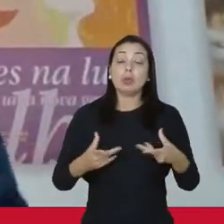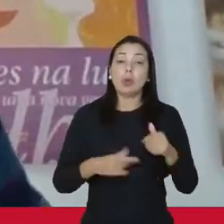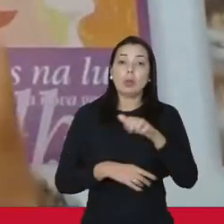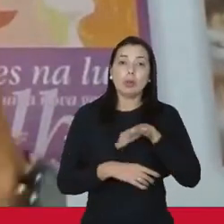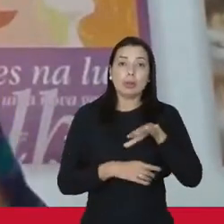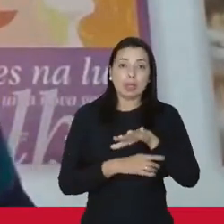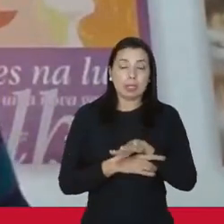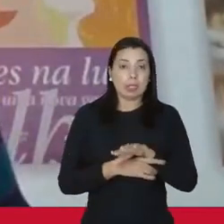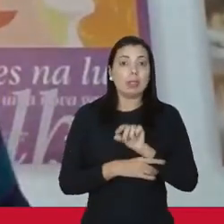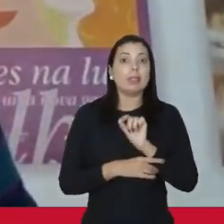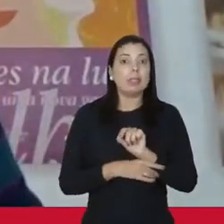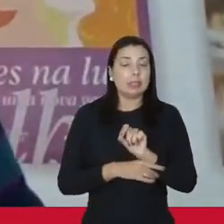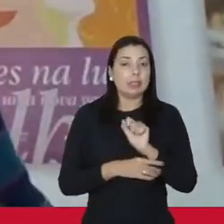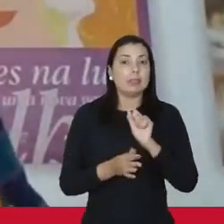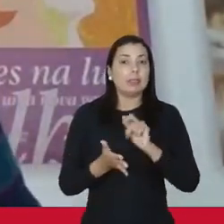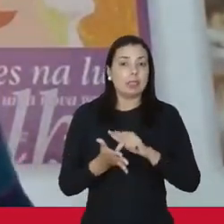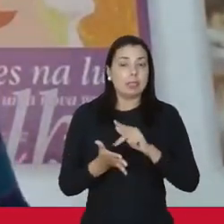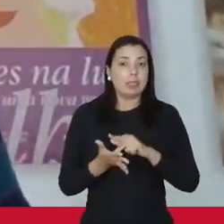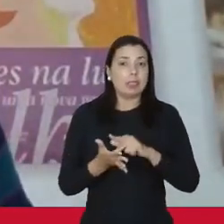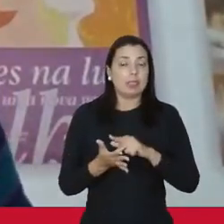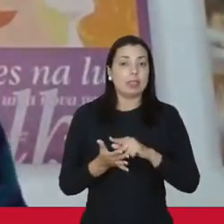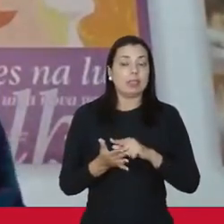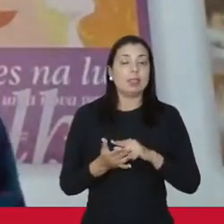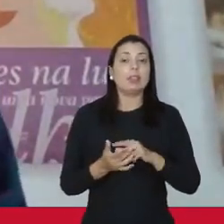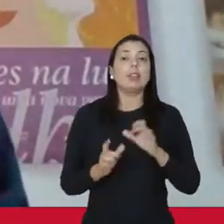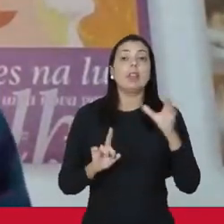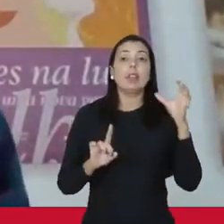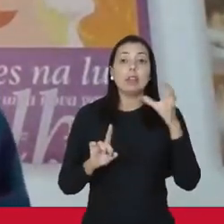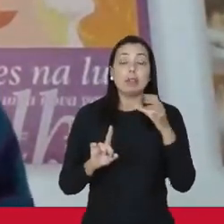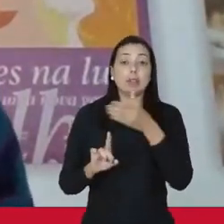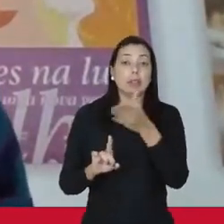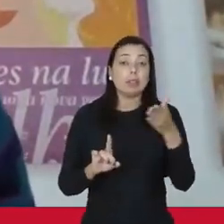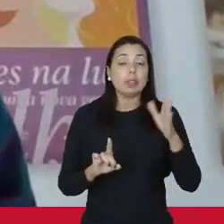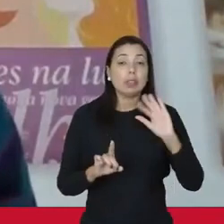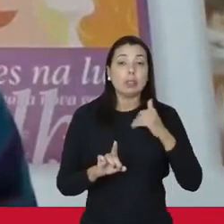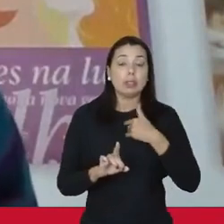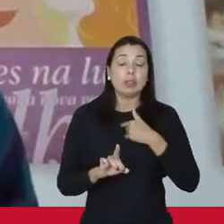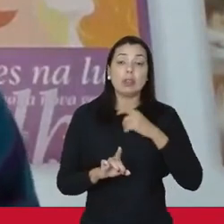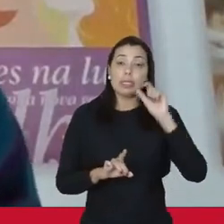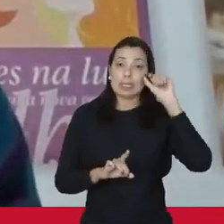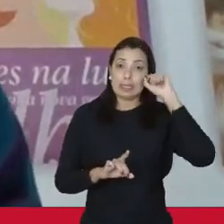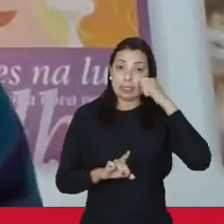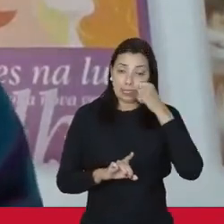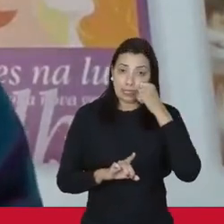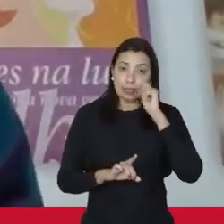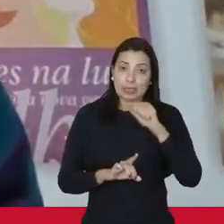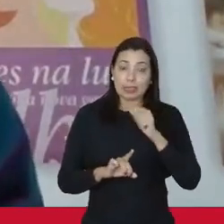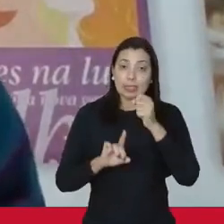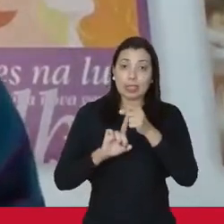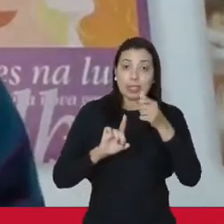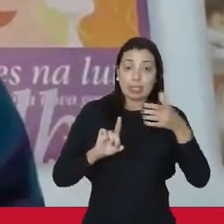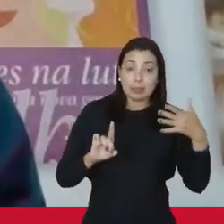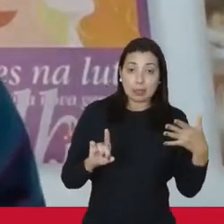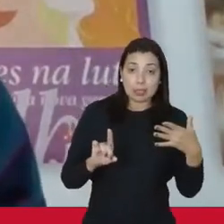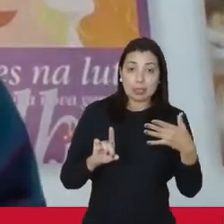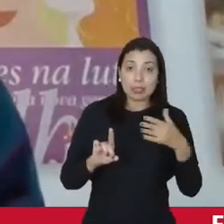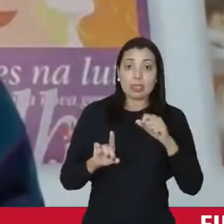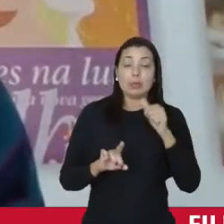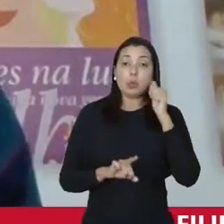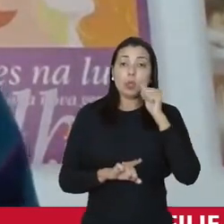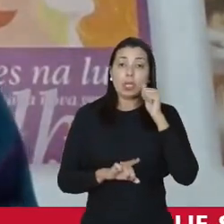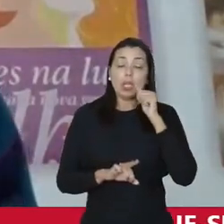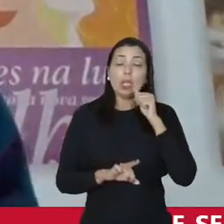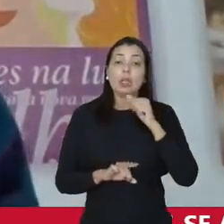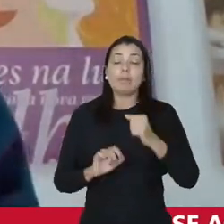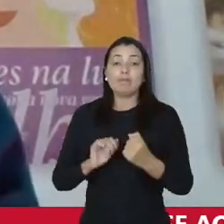lugares e isso é um reflexo daquilo que nós negros e negras e LGBTQIA mais e mulheres